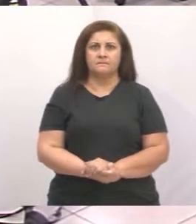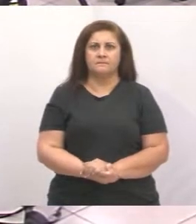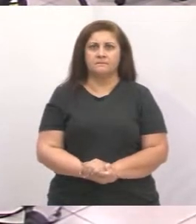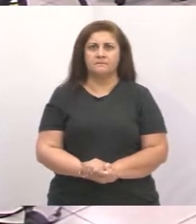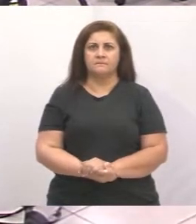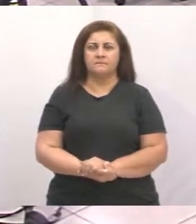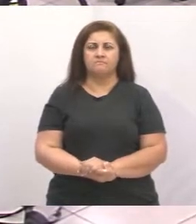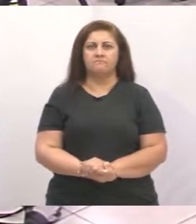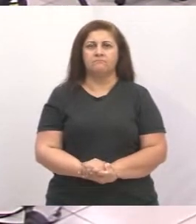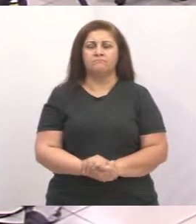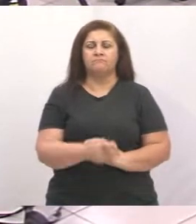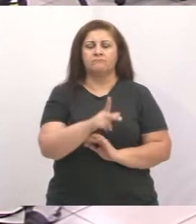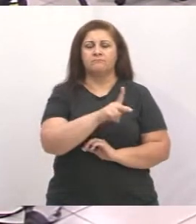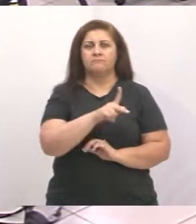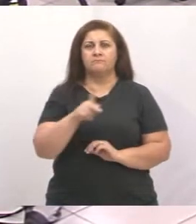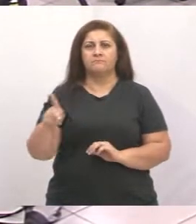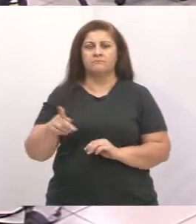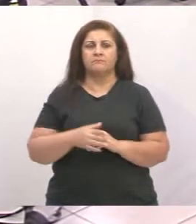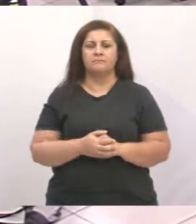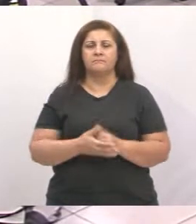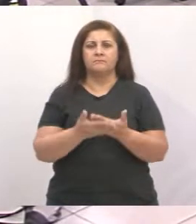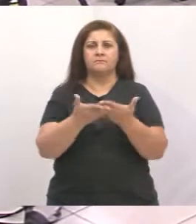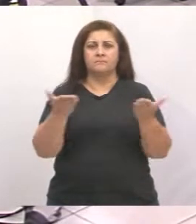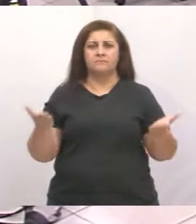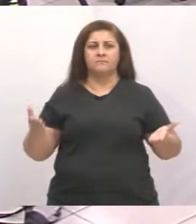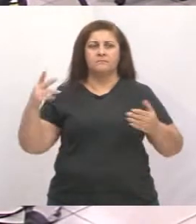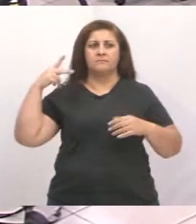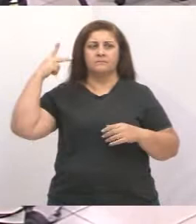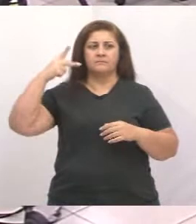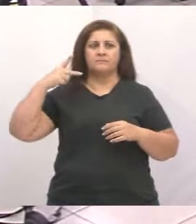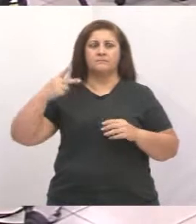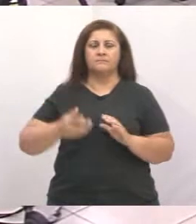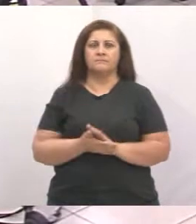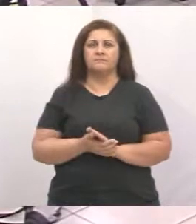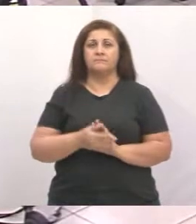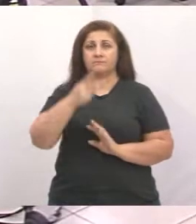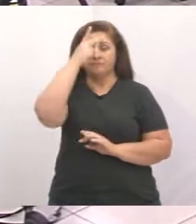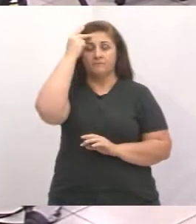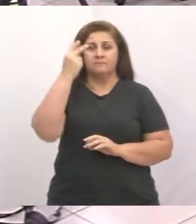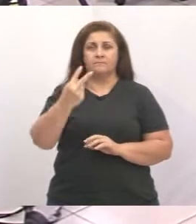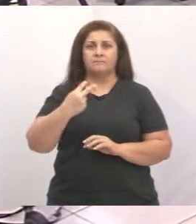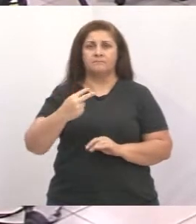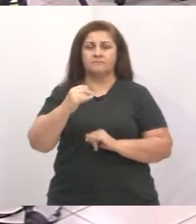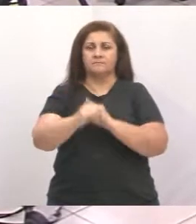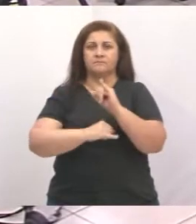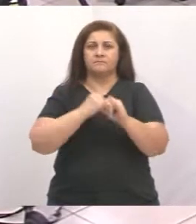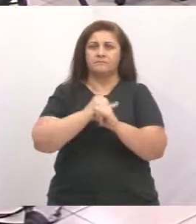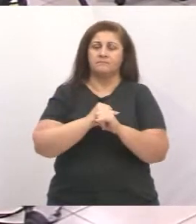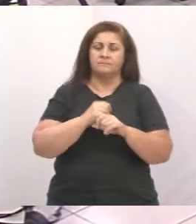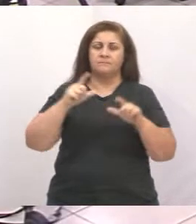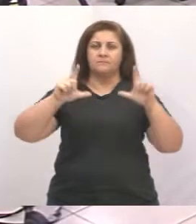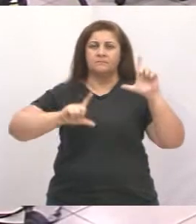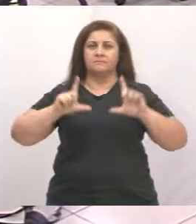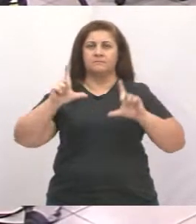Senhor presidente, vereadores, senhores, internautas, telespectadores.